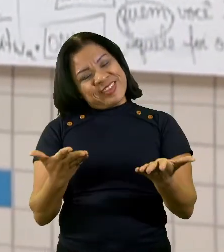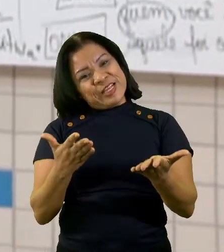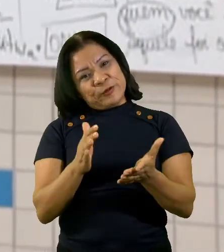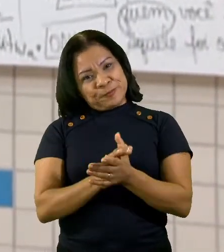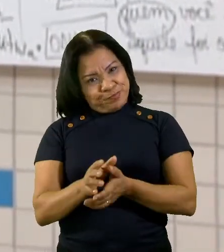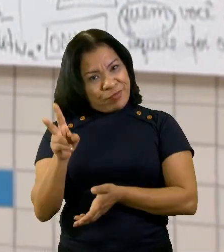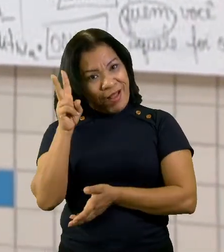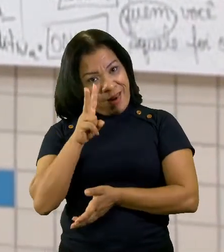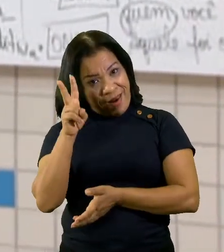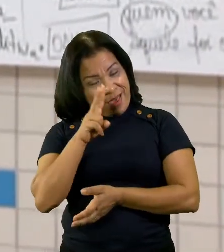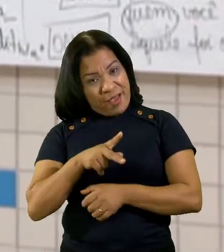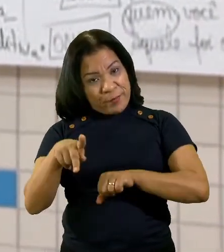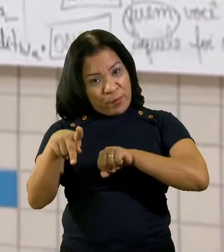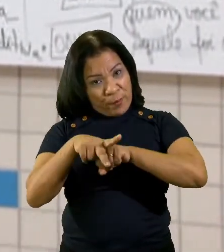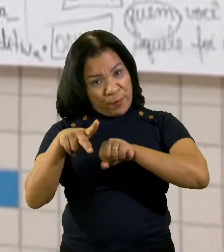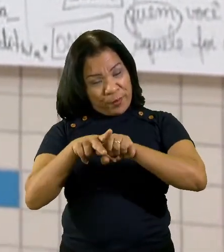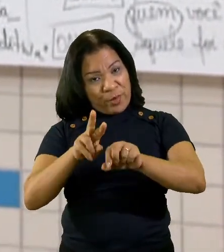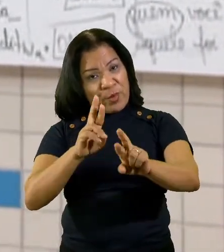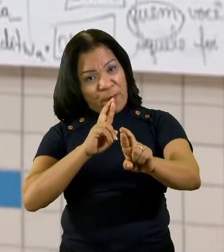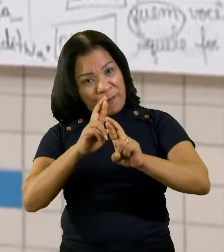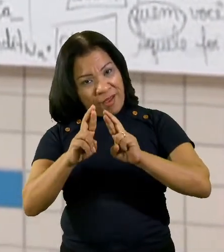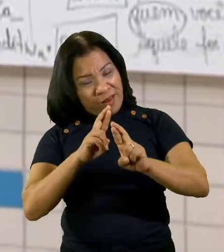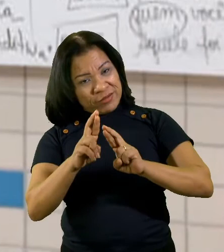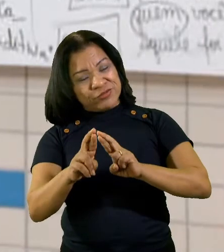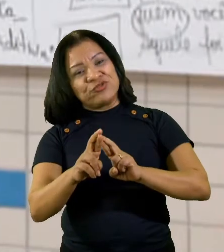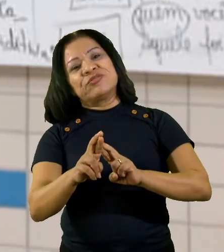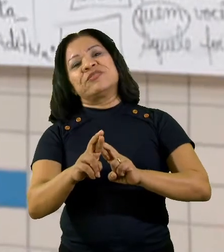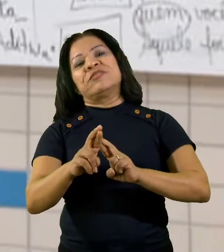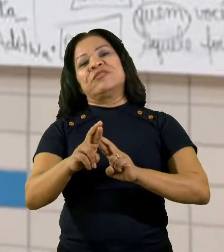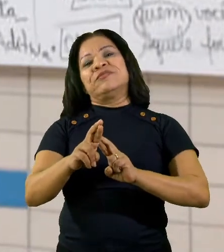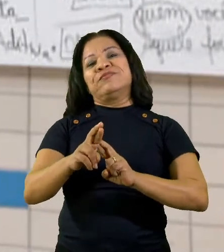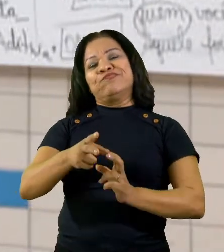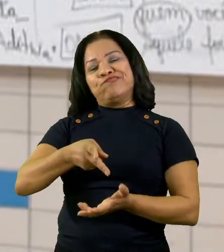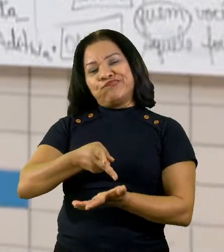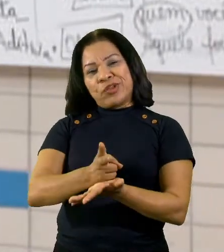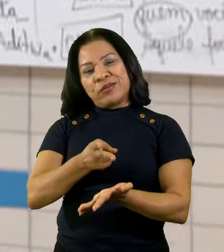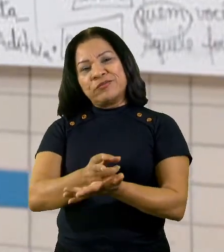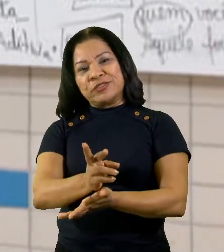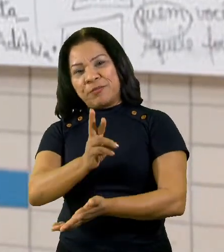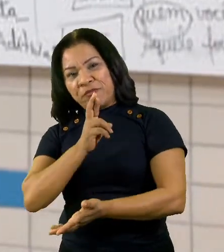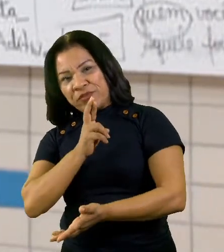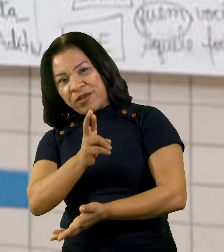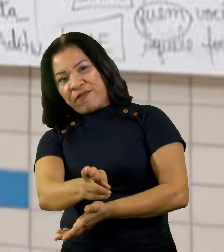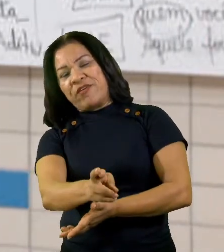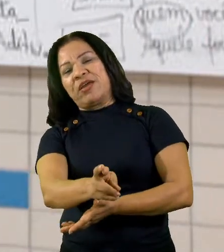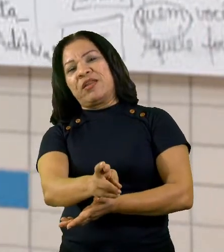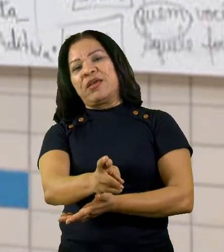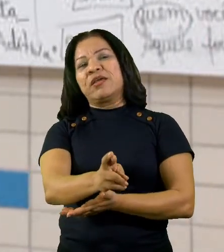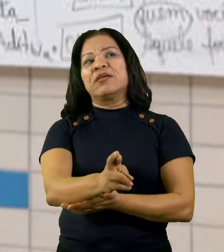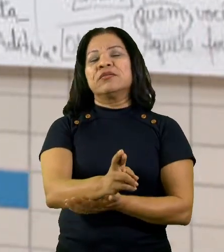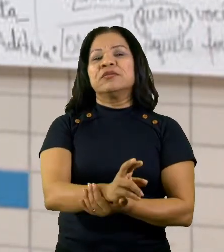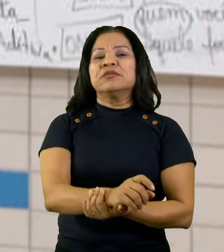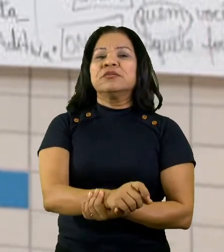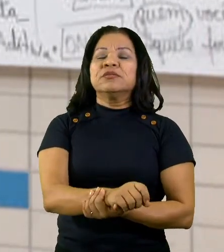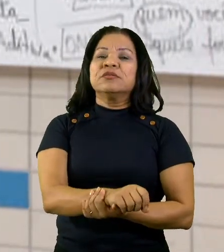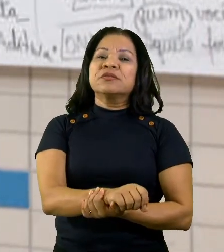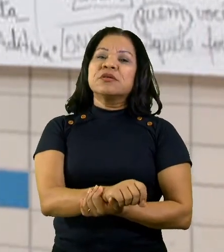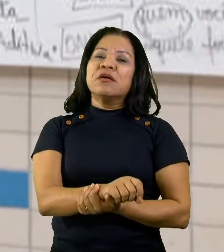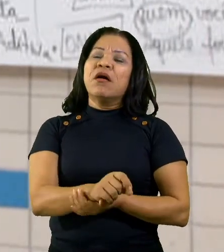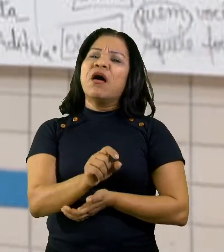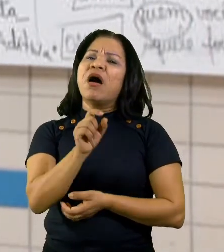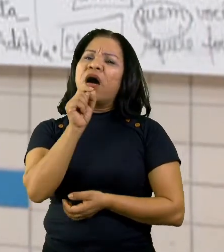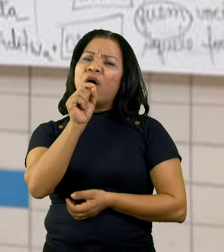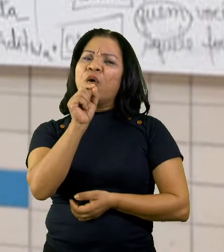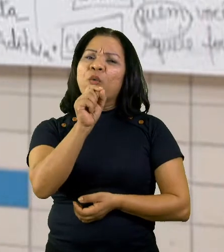pronomes relativos, eles sempre vão fazer referência a algo que é dito antes, que é chamado